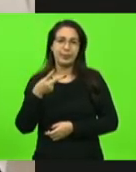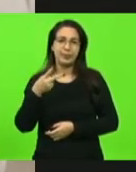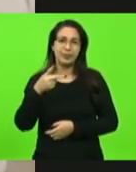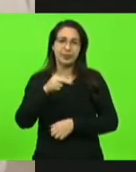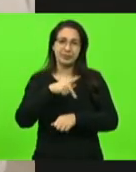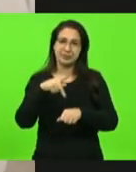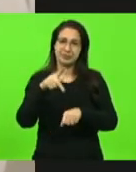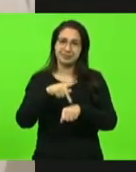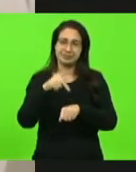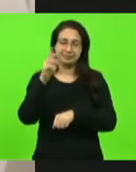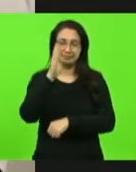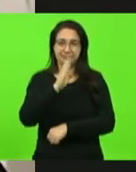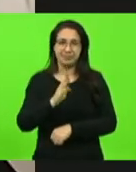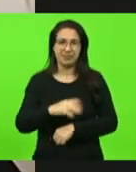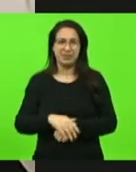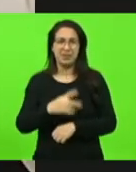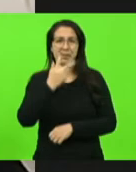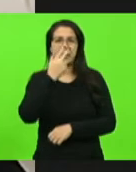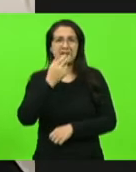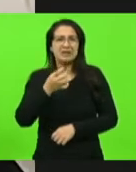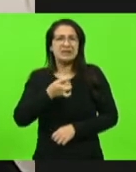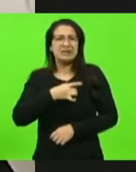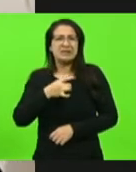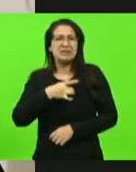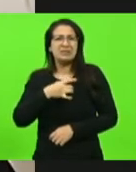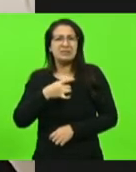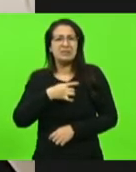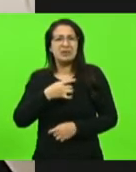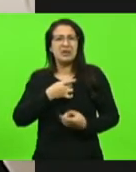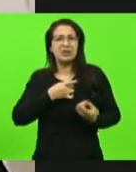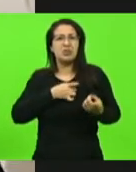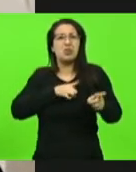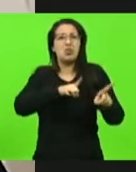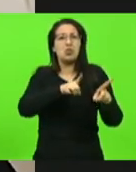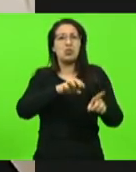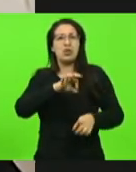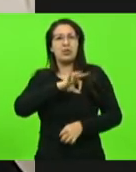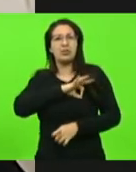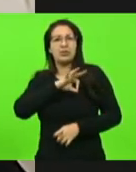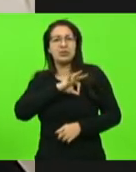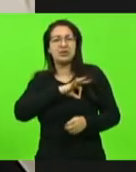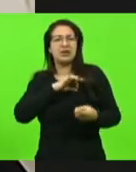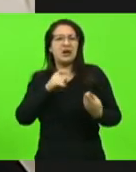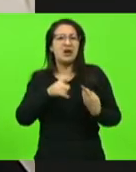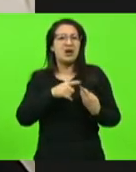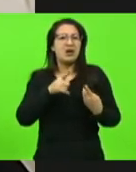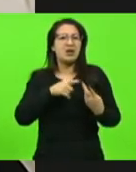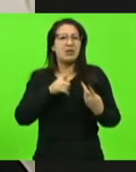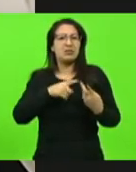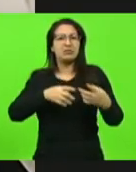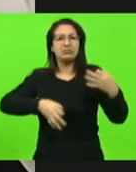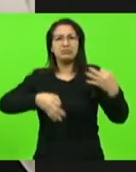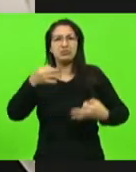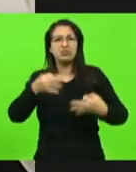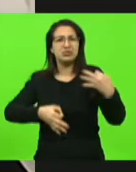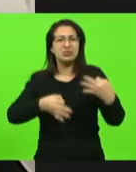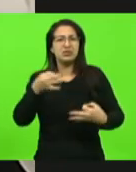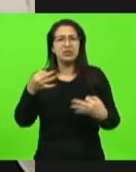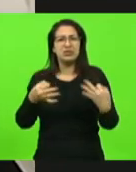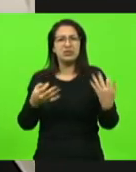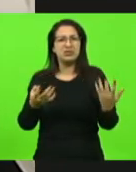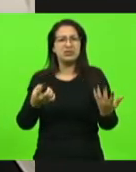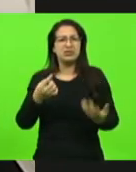Que medo é esse que vocês têm de enfrentar policiais, enfrentar juízes, senhores deputados federais?